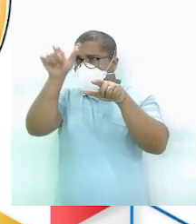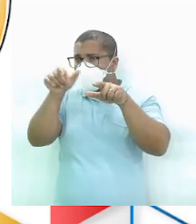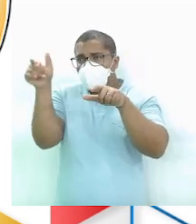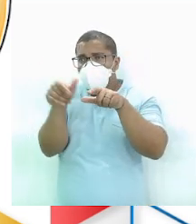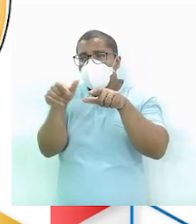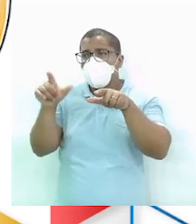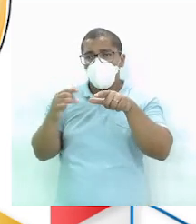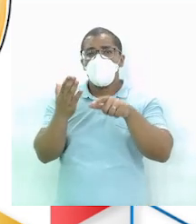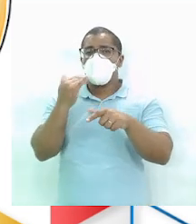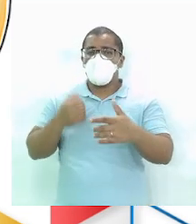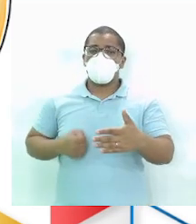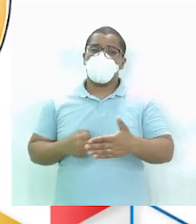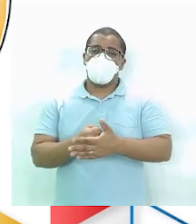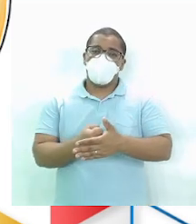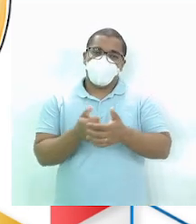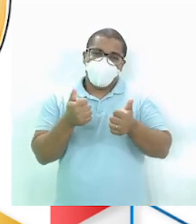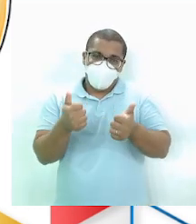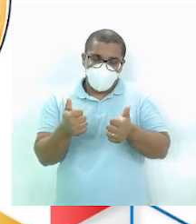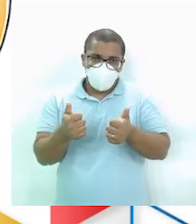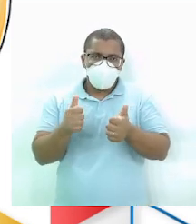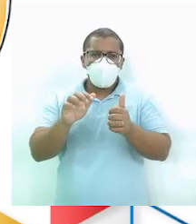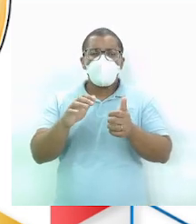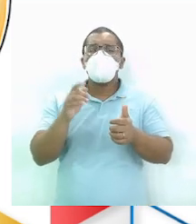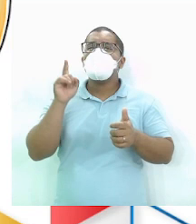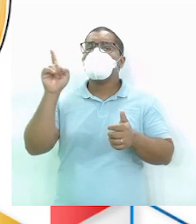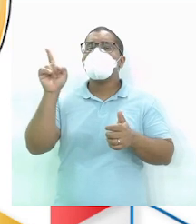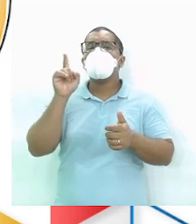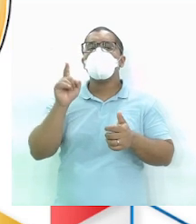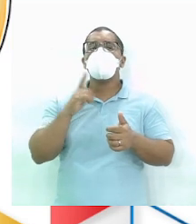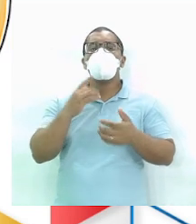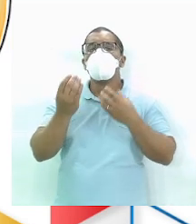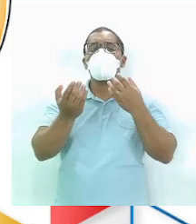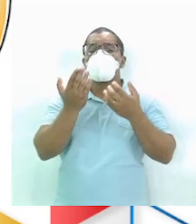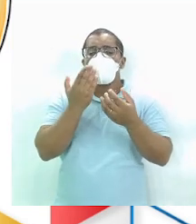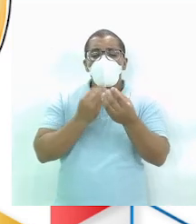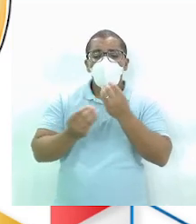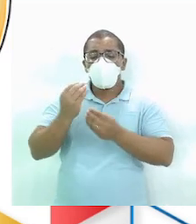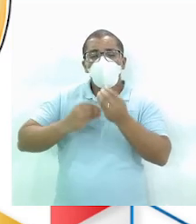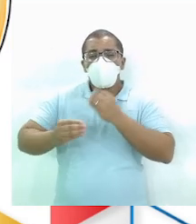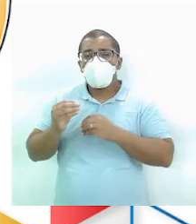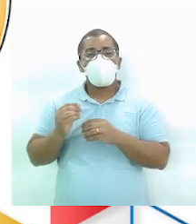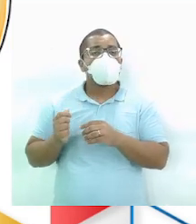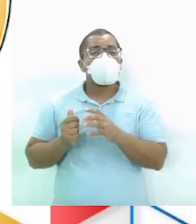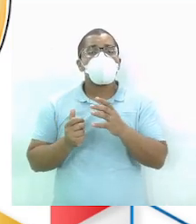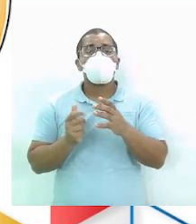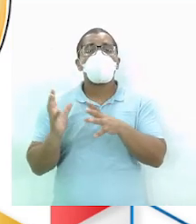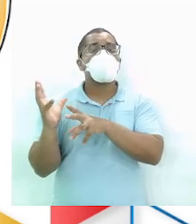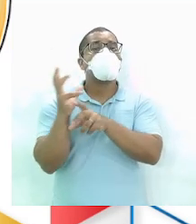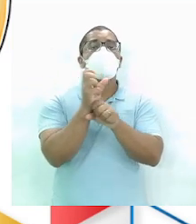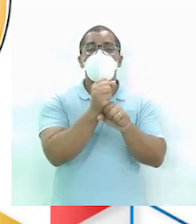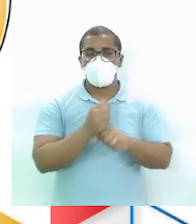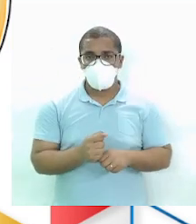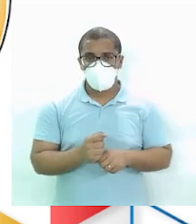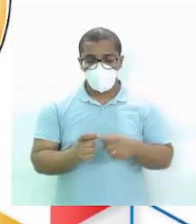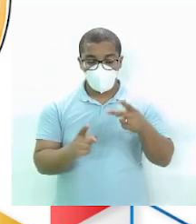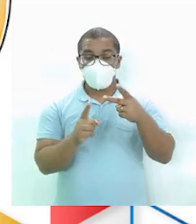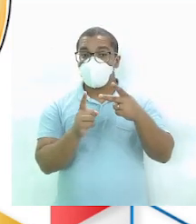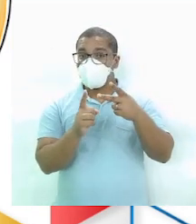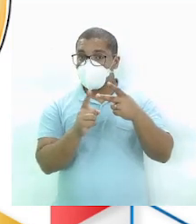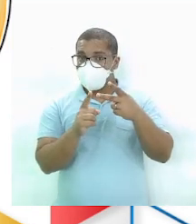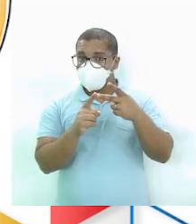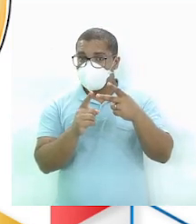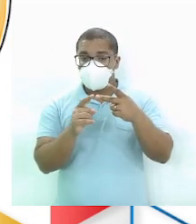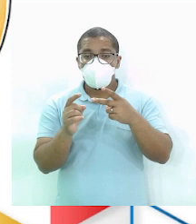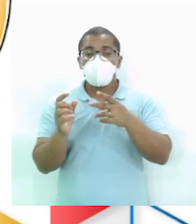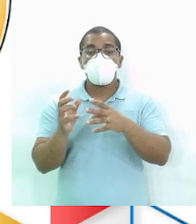Quantos pedaços Tel e a namorada Comeram? Segundo item Quantos pedaços